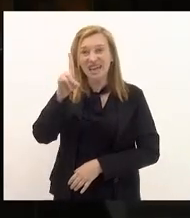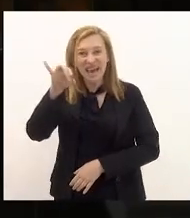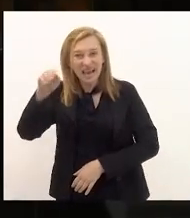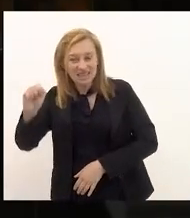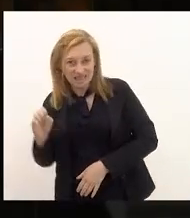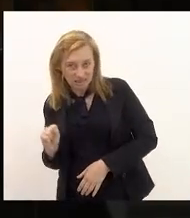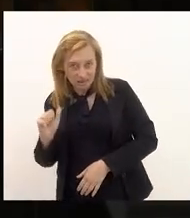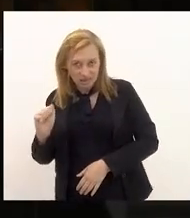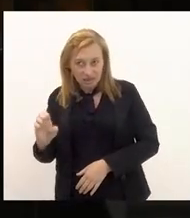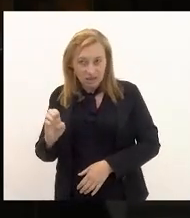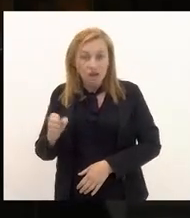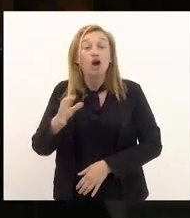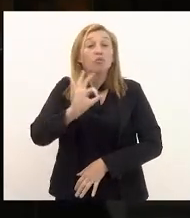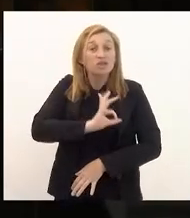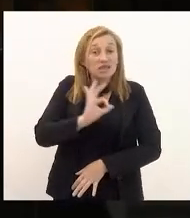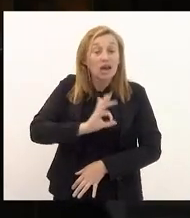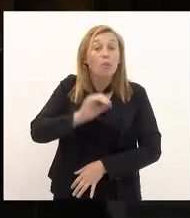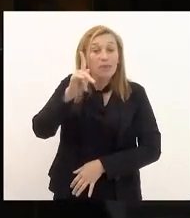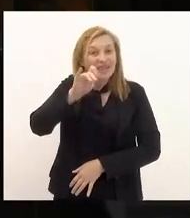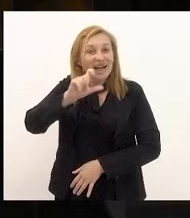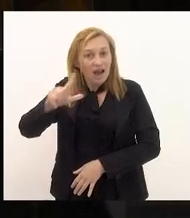policial penal